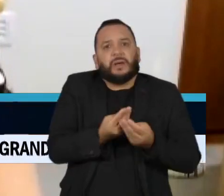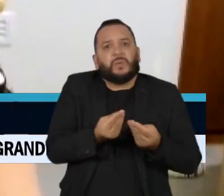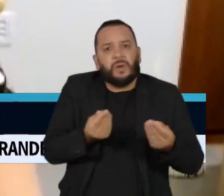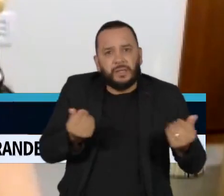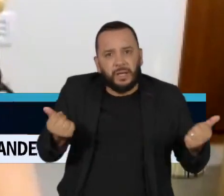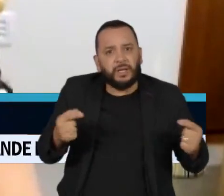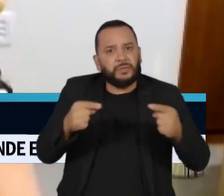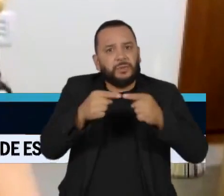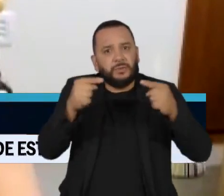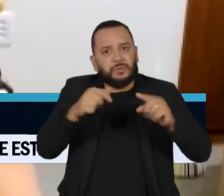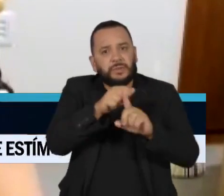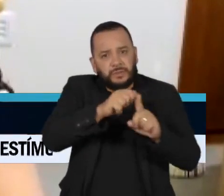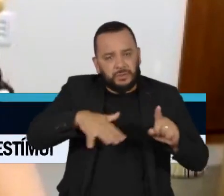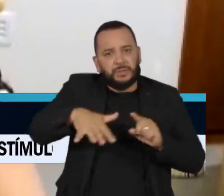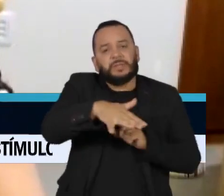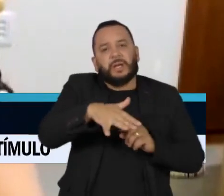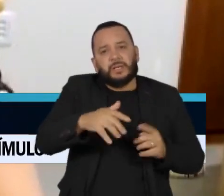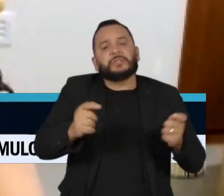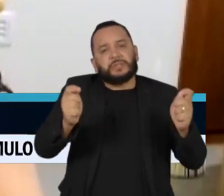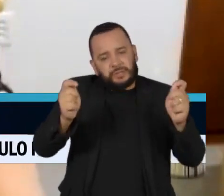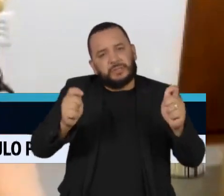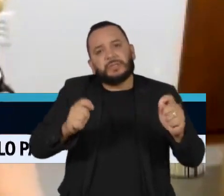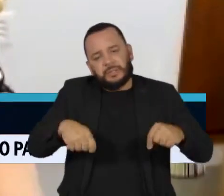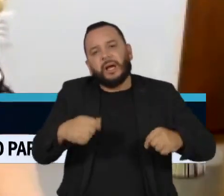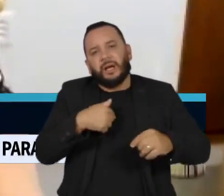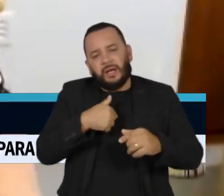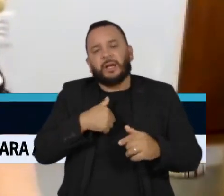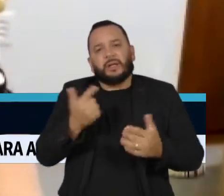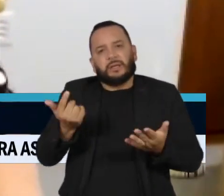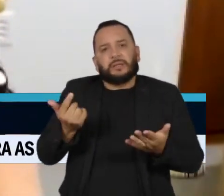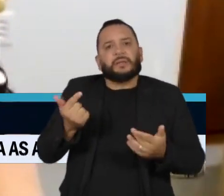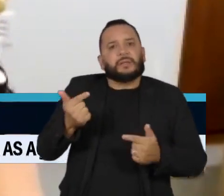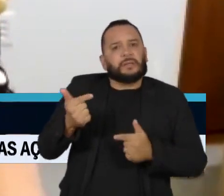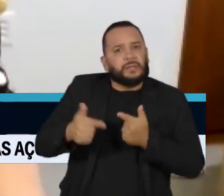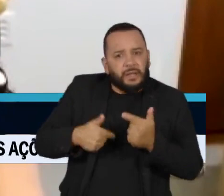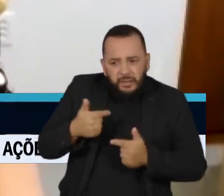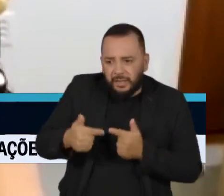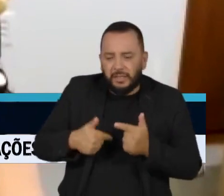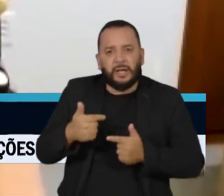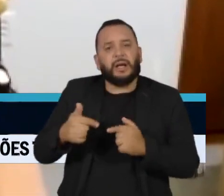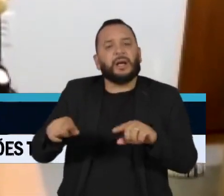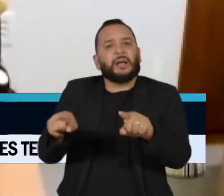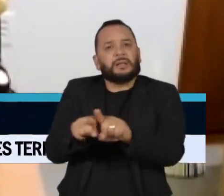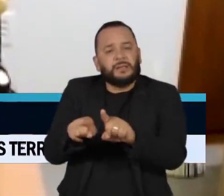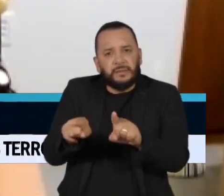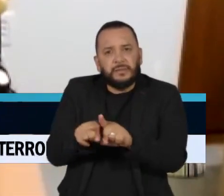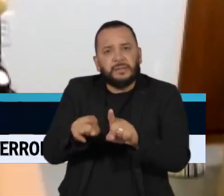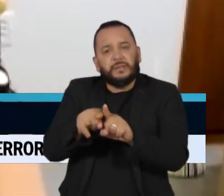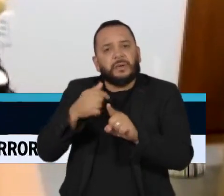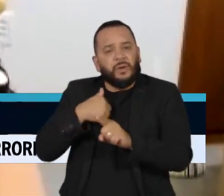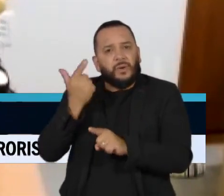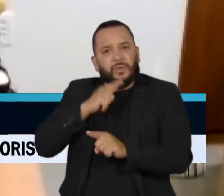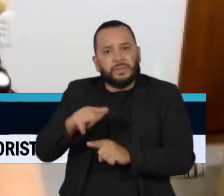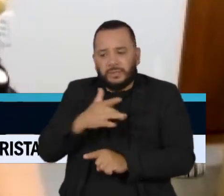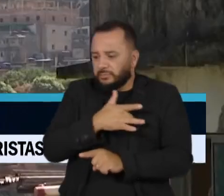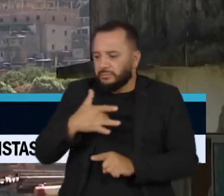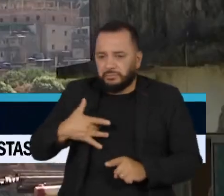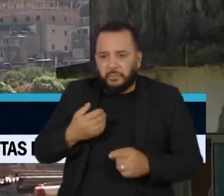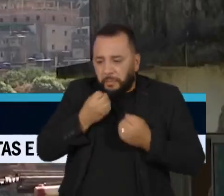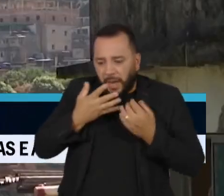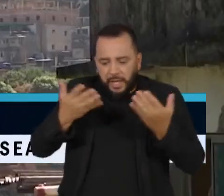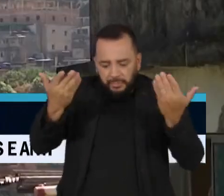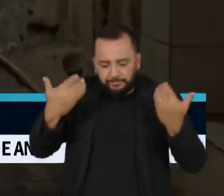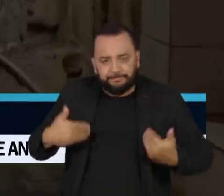sociedade e poder atuar, funcionar, enfim, usufruir do bem-estar da sociedade.